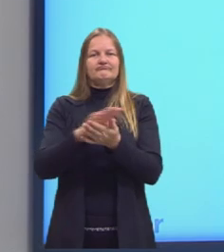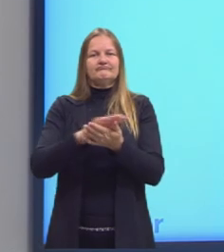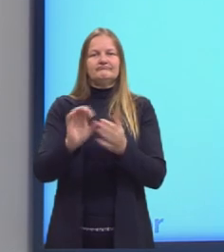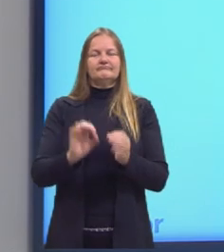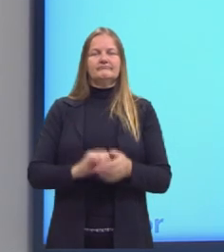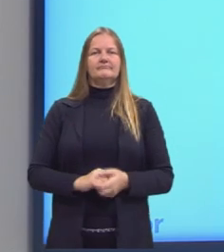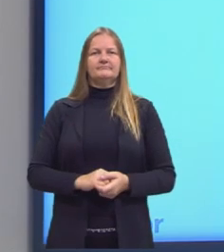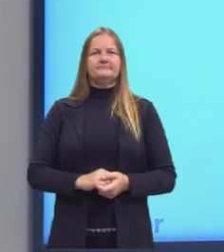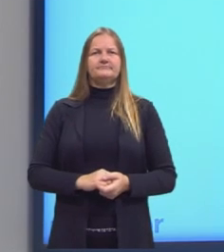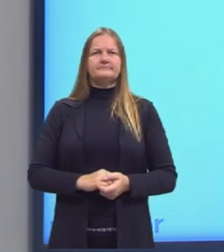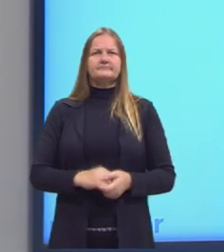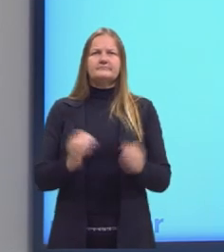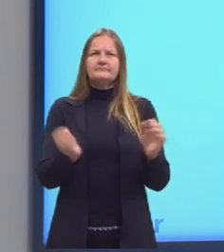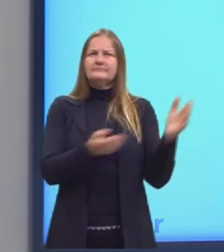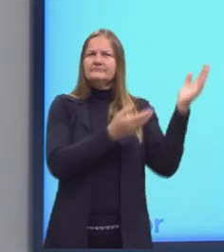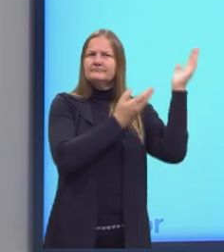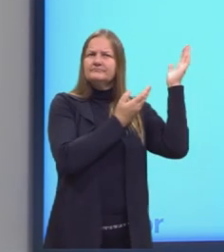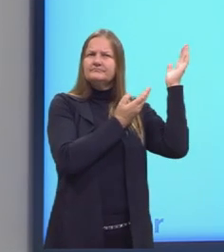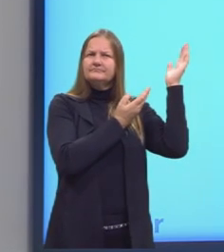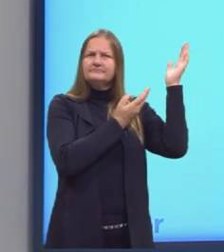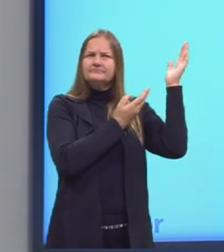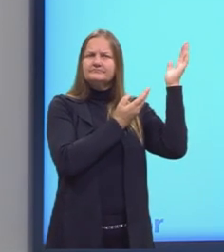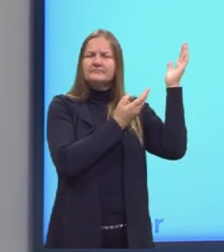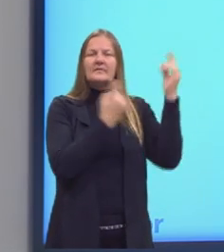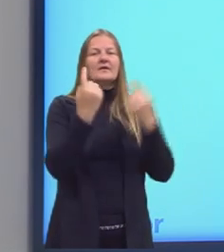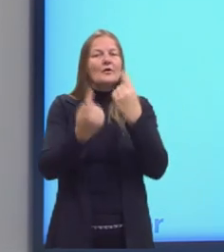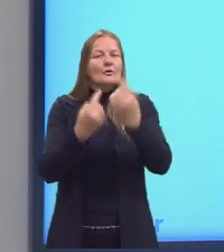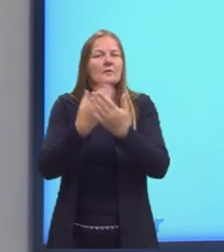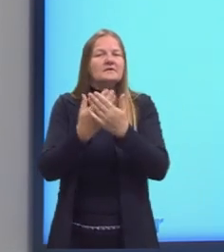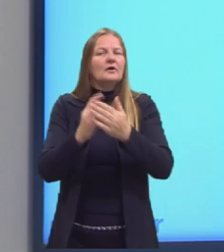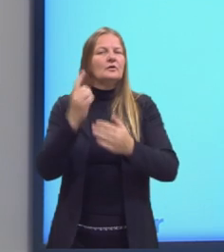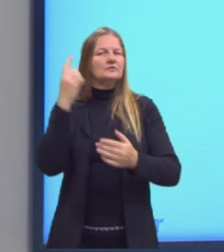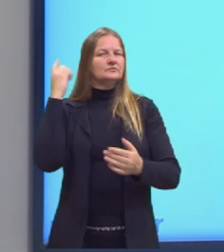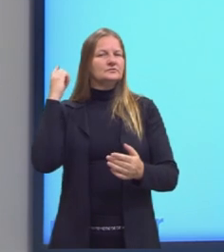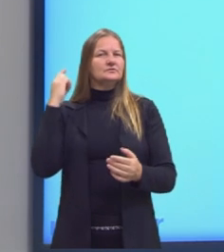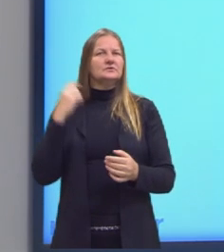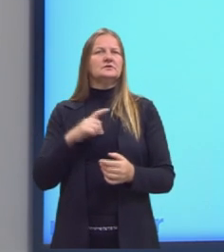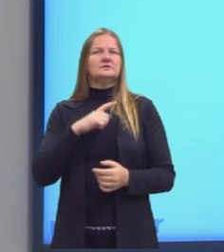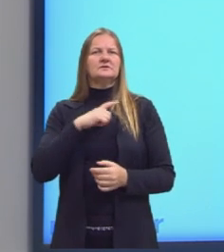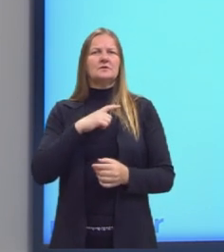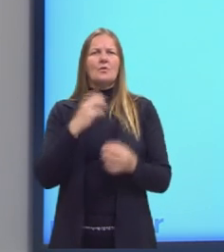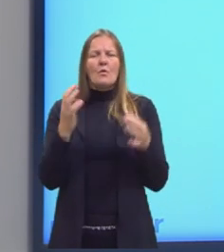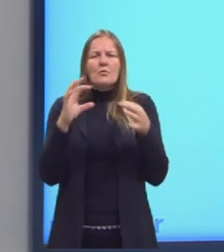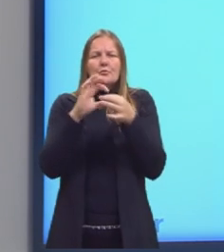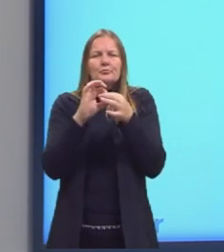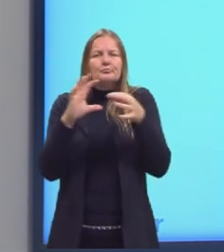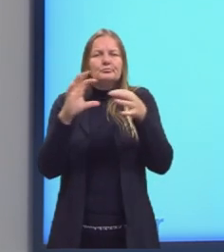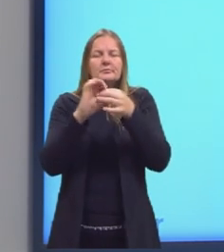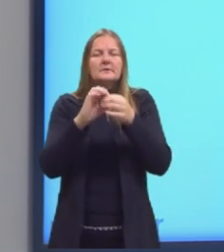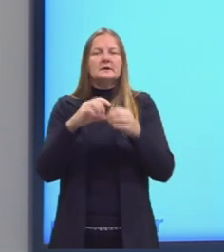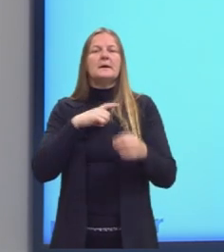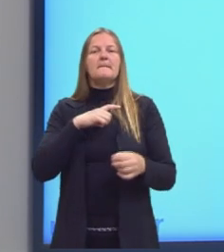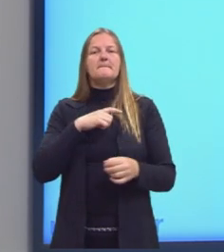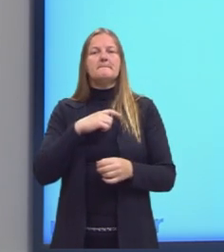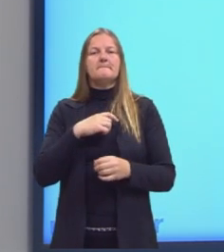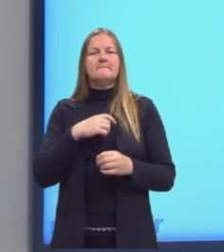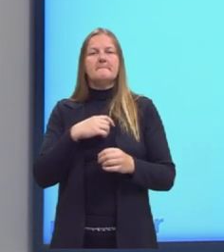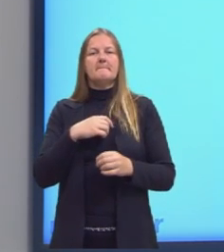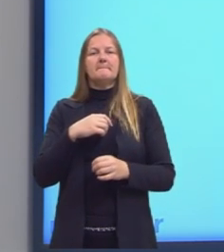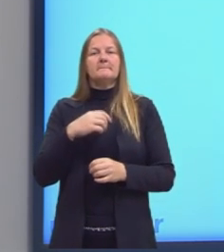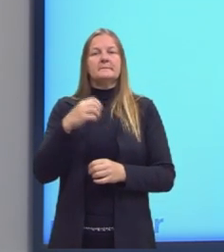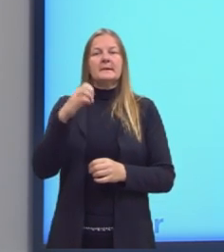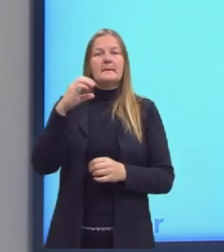Aí, vocês já viram também, em algumas aulas passadas, a relação de pertinência. Pertence ou não pertence, né?